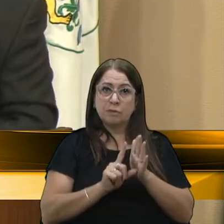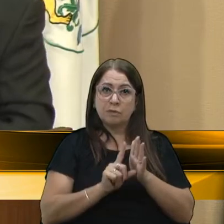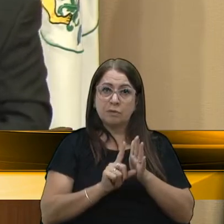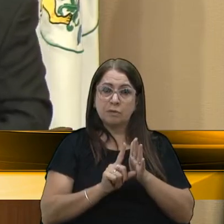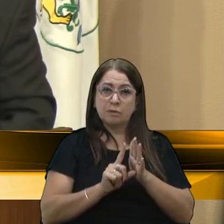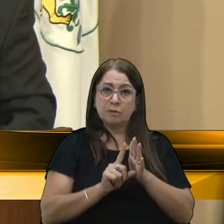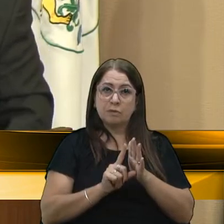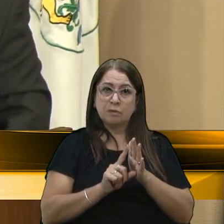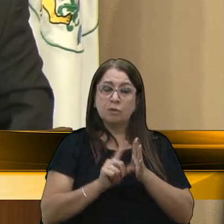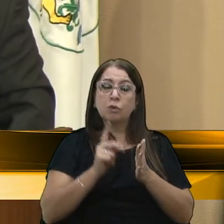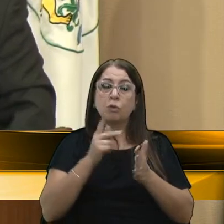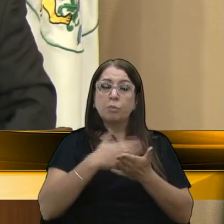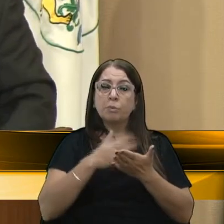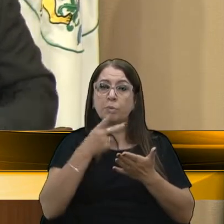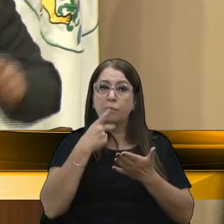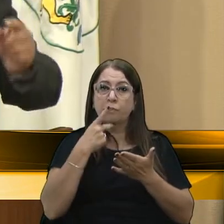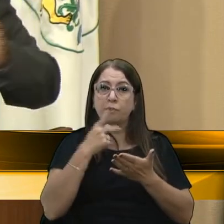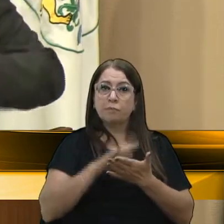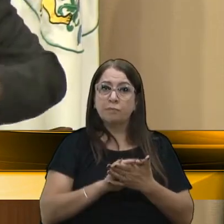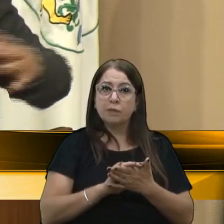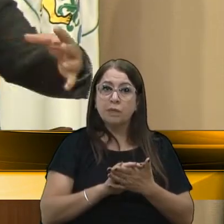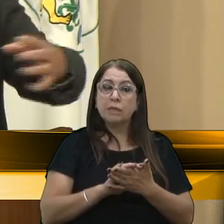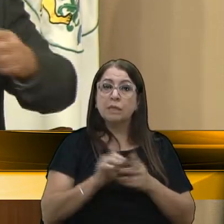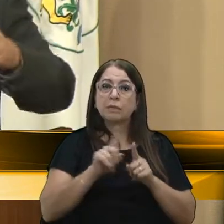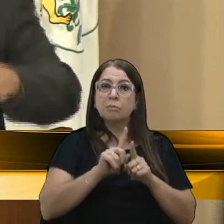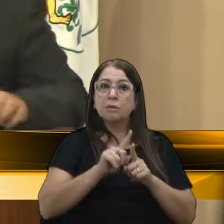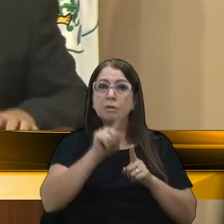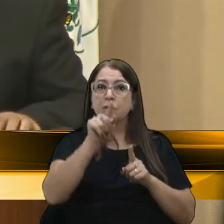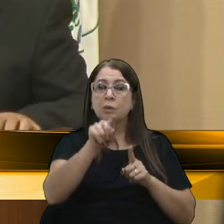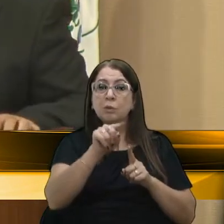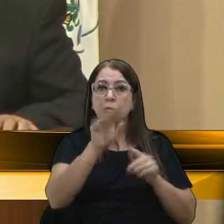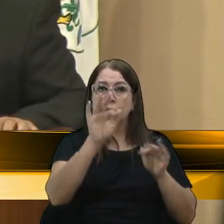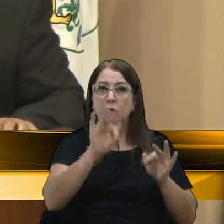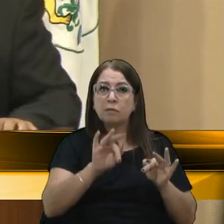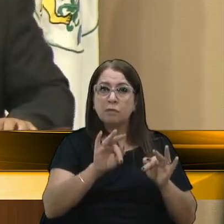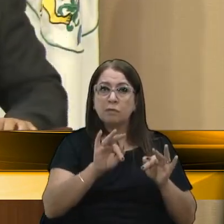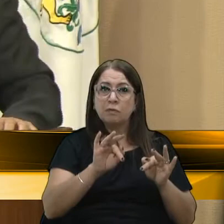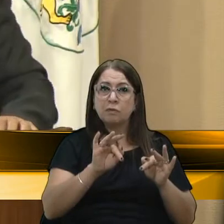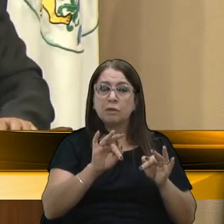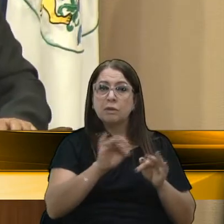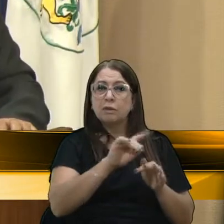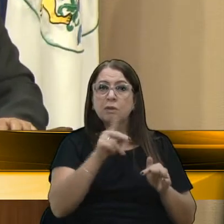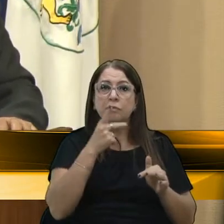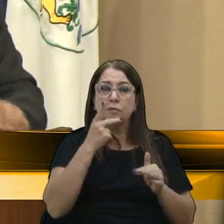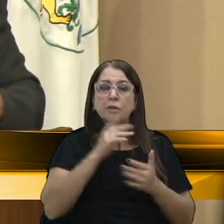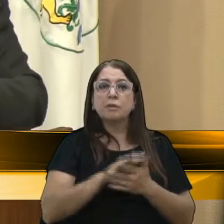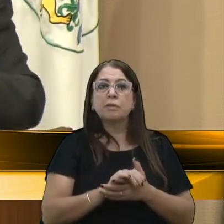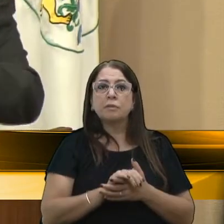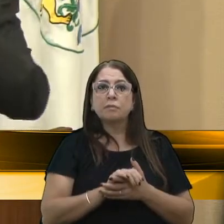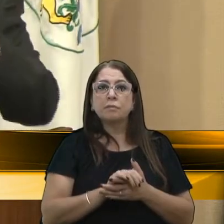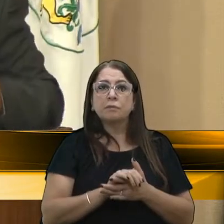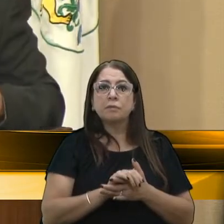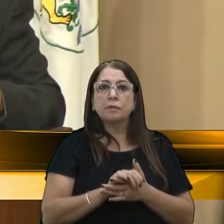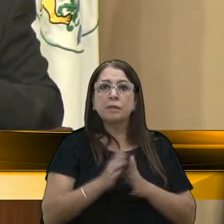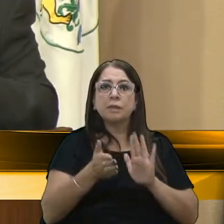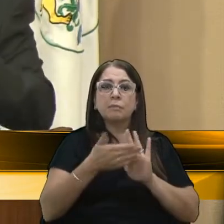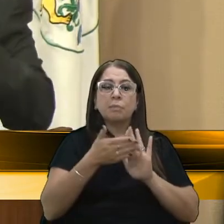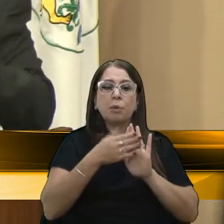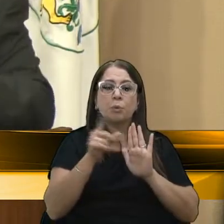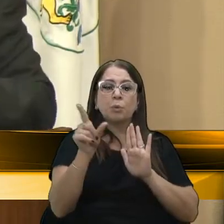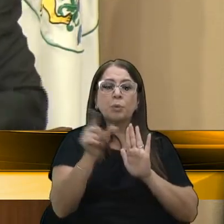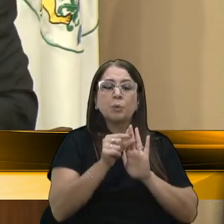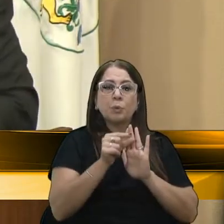começo, era a minha fala, era isso. Até fui ano e fora, quando eu estava terminando os dois falares, as duas pautas muito curtas.